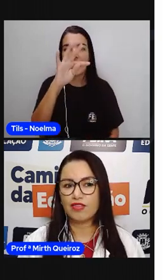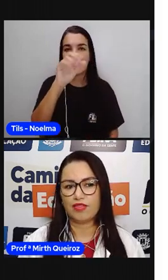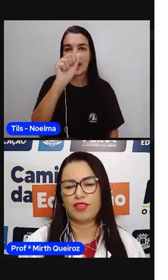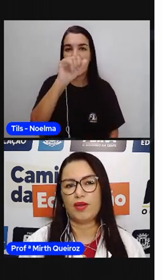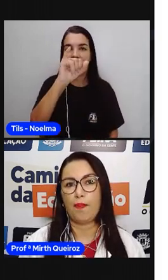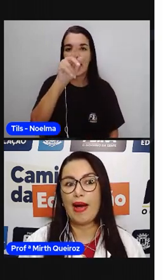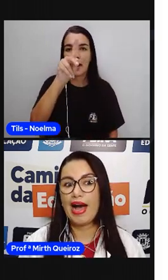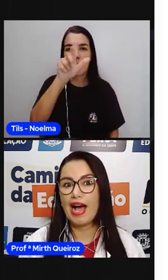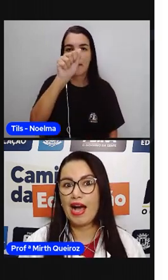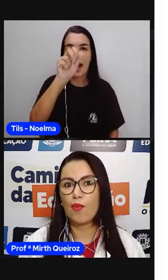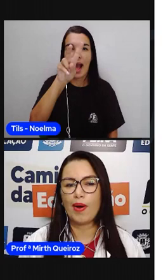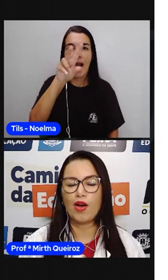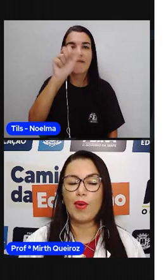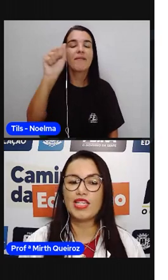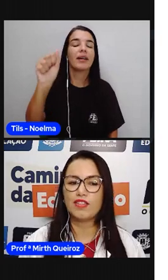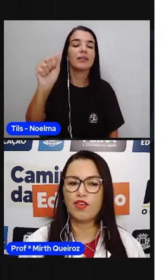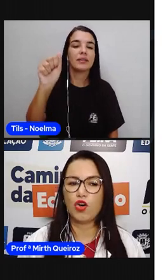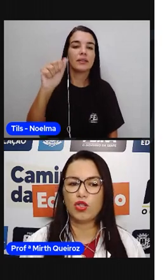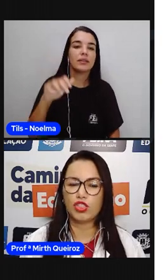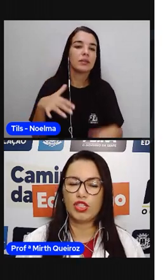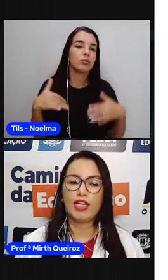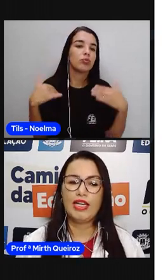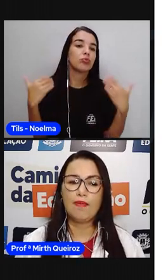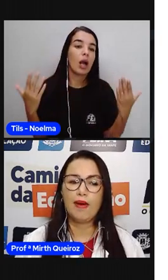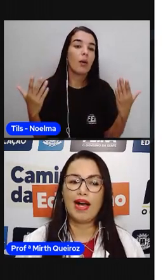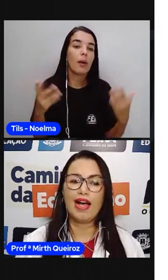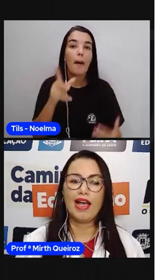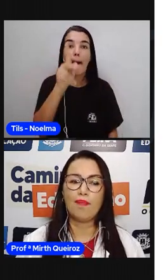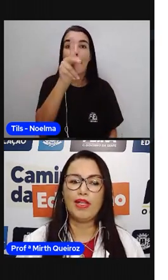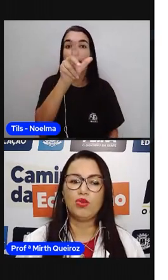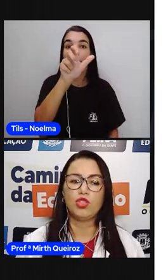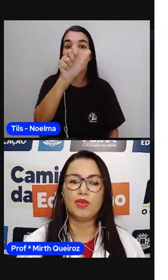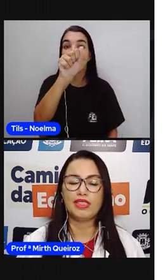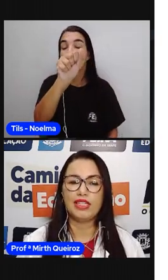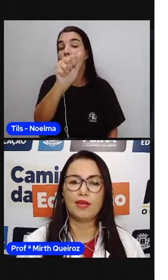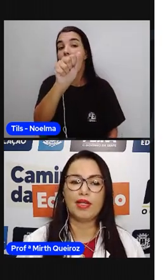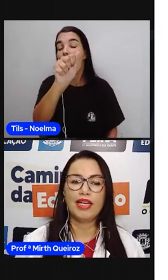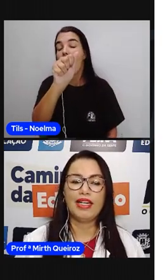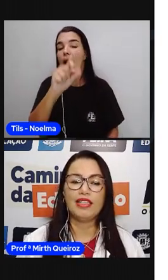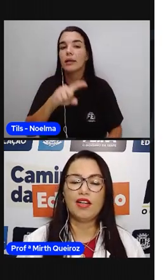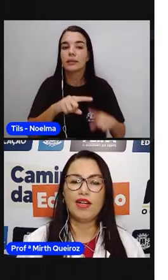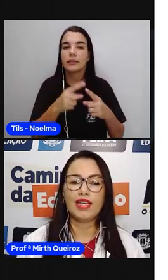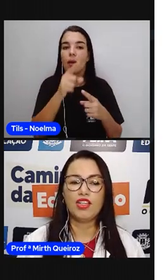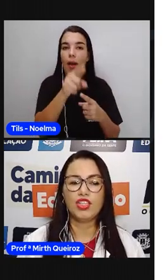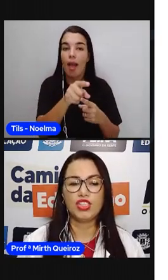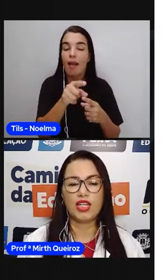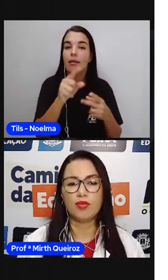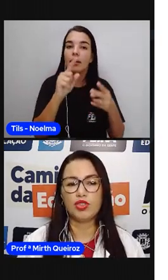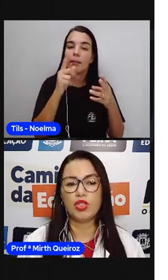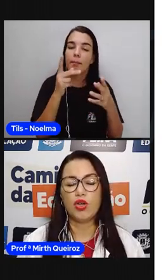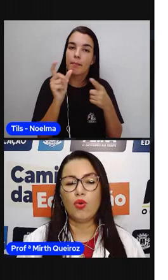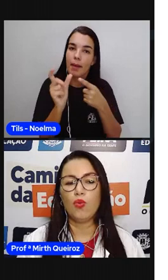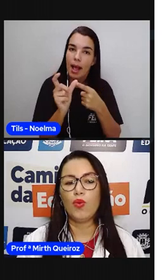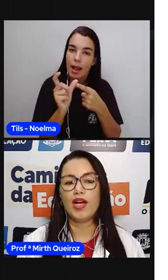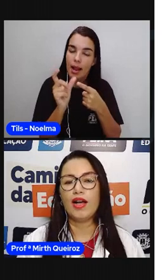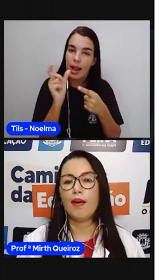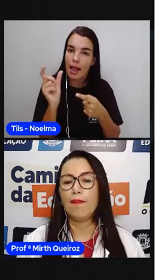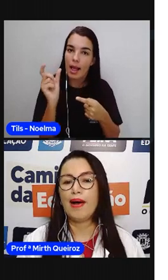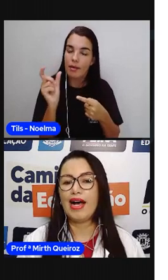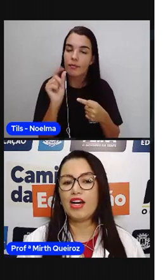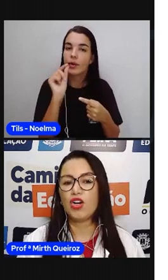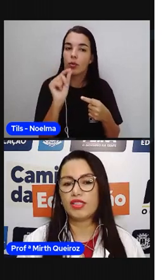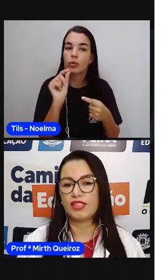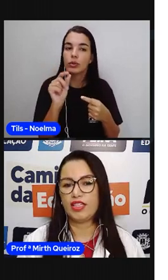Itaipava. Pá. Pá é o mais forte. Ipá é a penúltima sílaba. Então, aqui nós temos uma